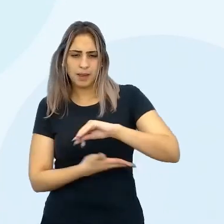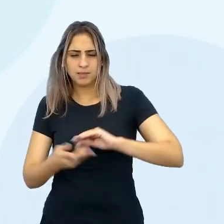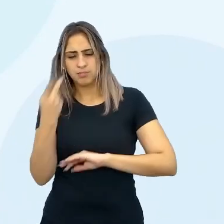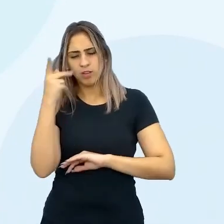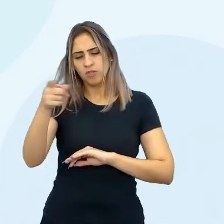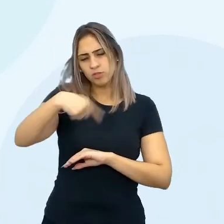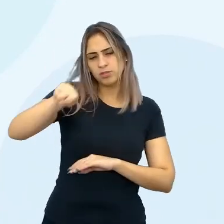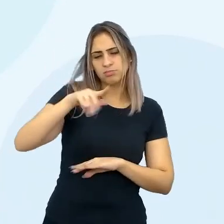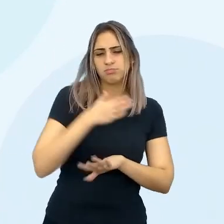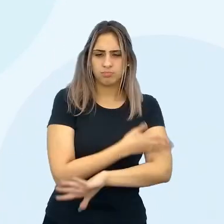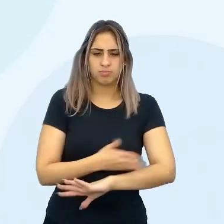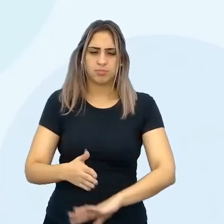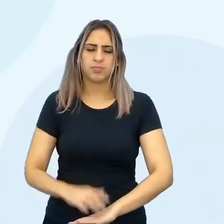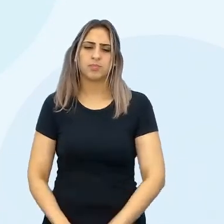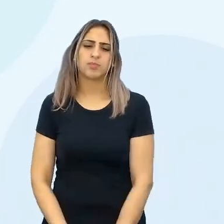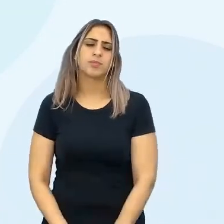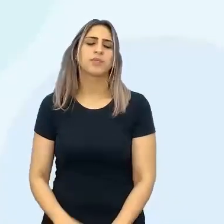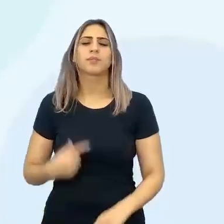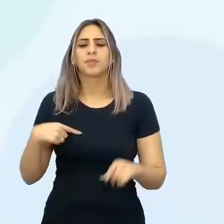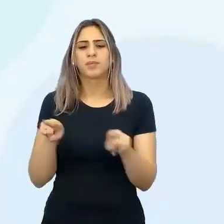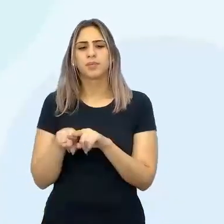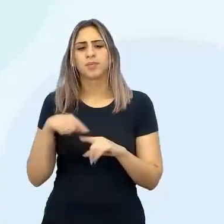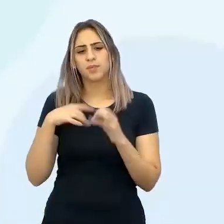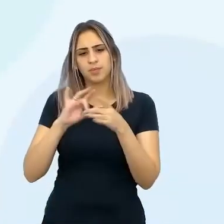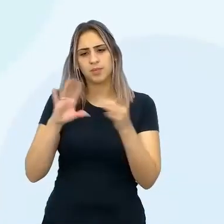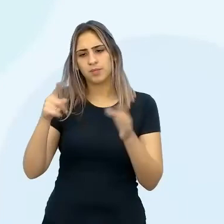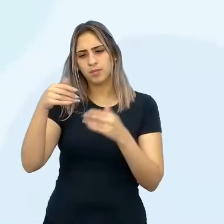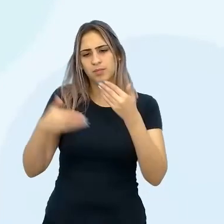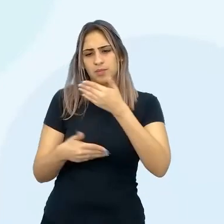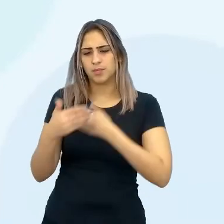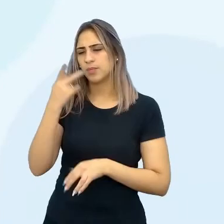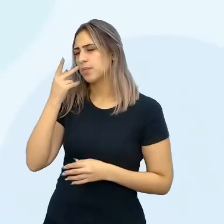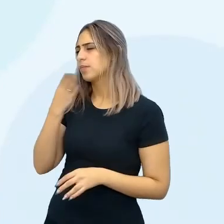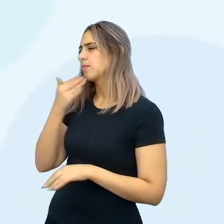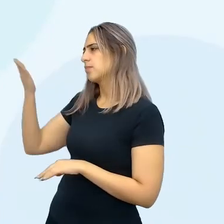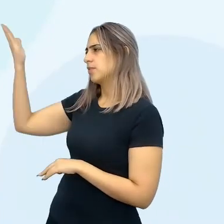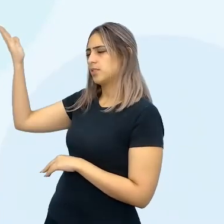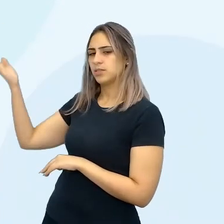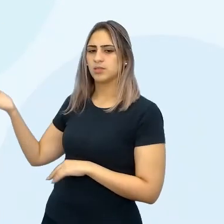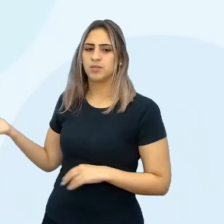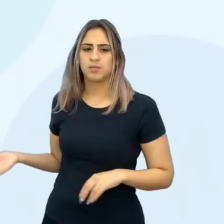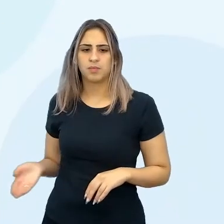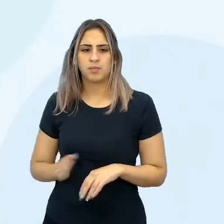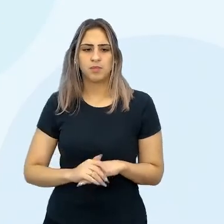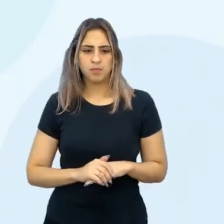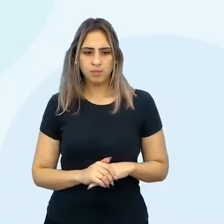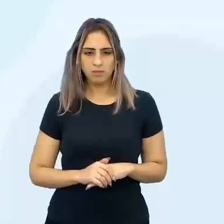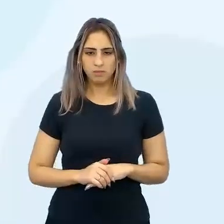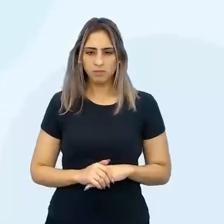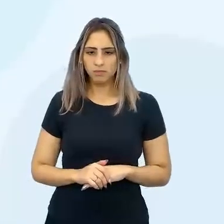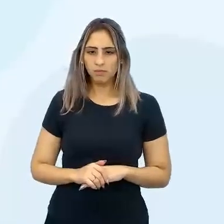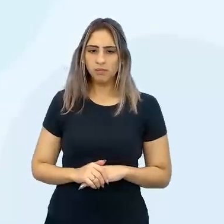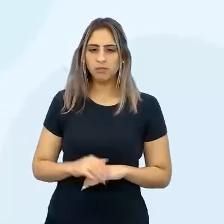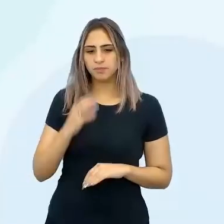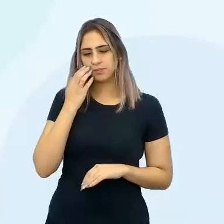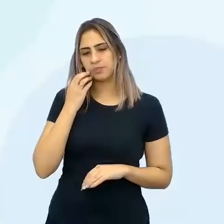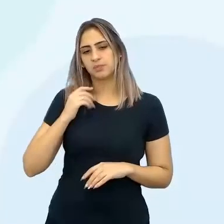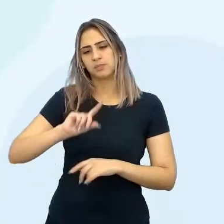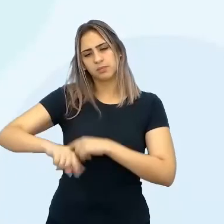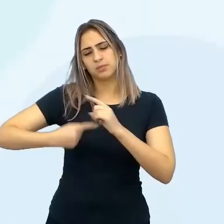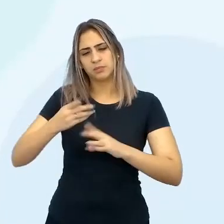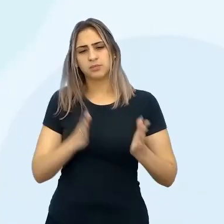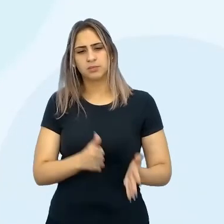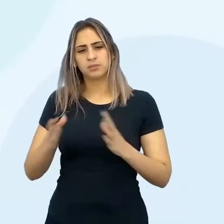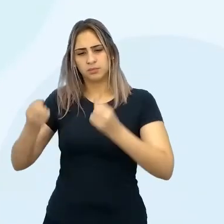para vocês começarem. E aí, eu também deixei aqui no PowerPoint para ficar mais fácil para vocês, né? Então, depois dessa